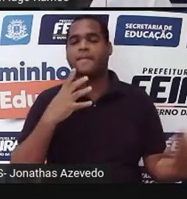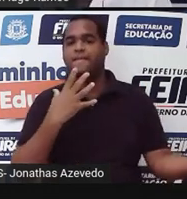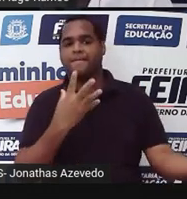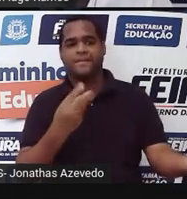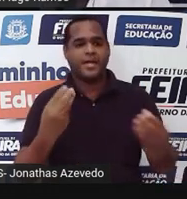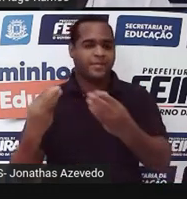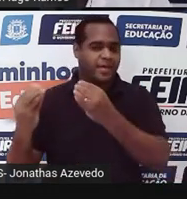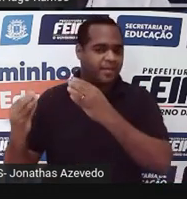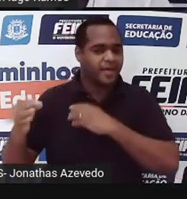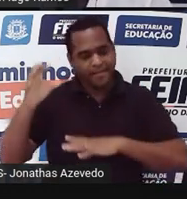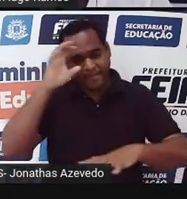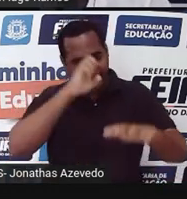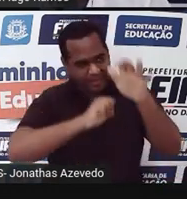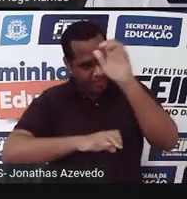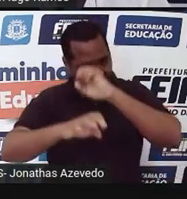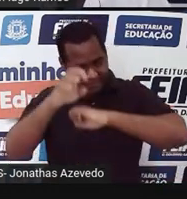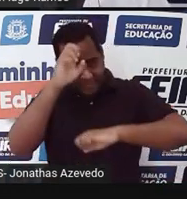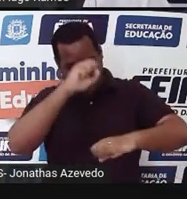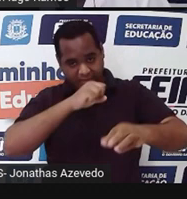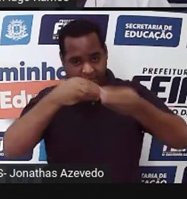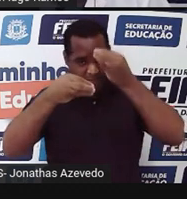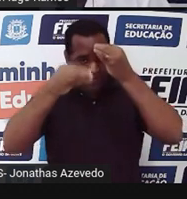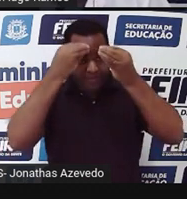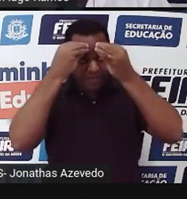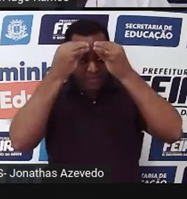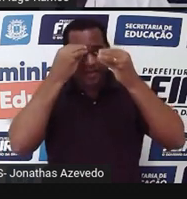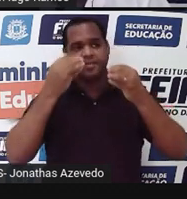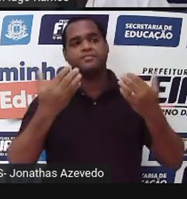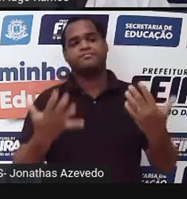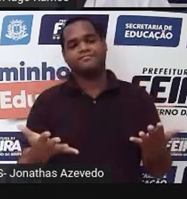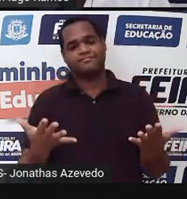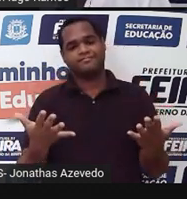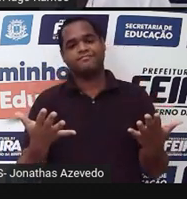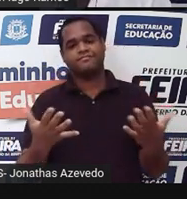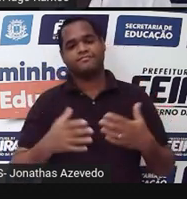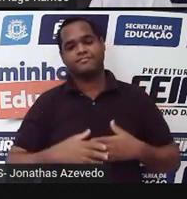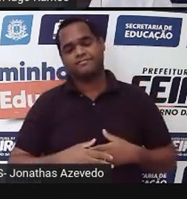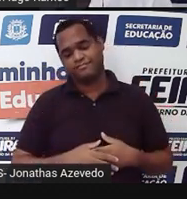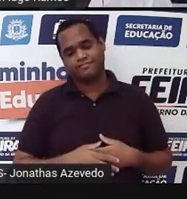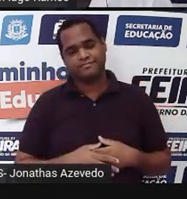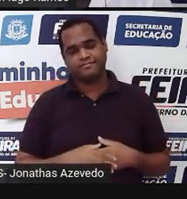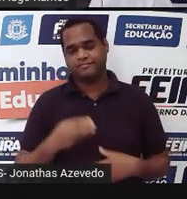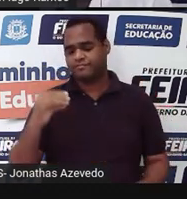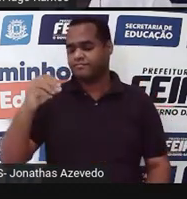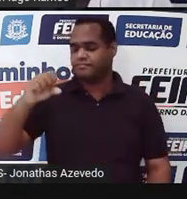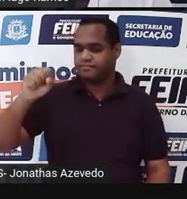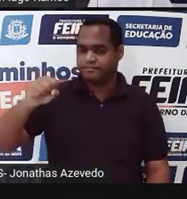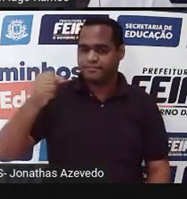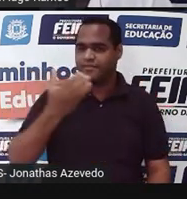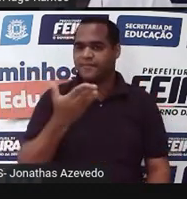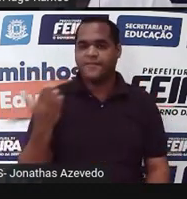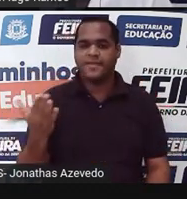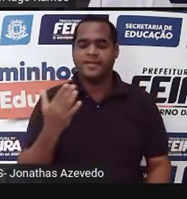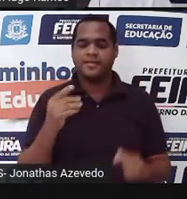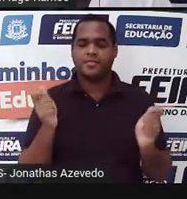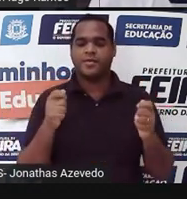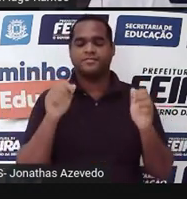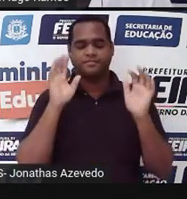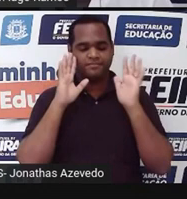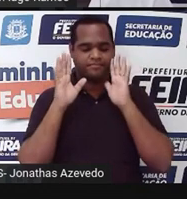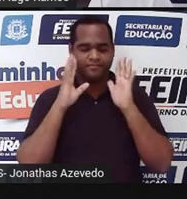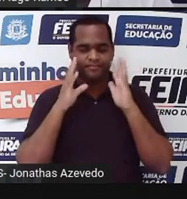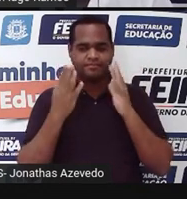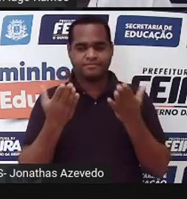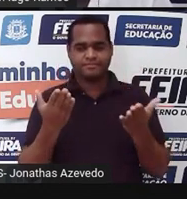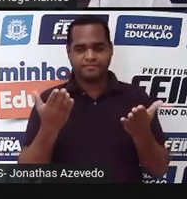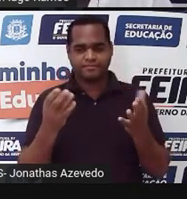bastante coisa que a gente viu até esse momento da aula. Eu vou te dar 30 segundos para que você possa pensar nisso.